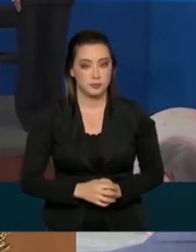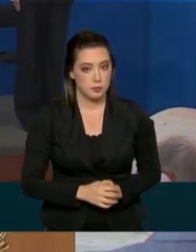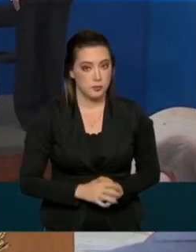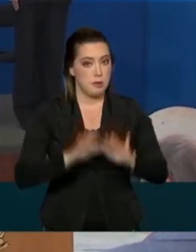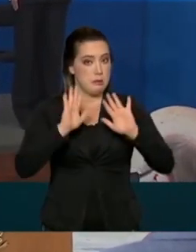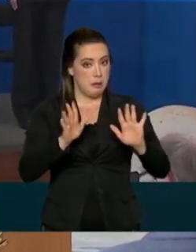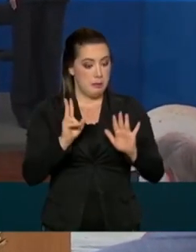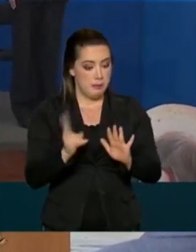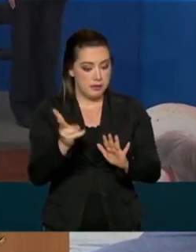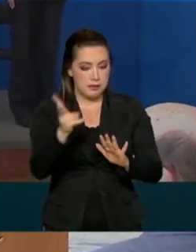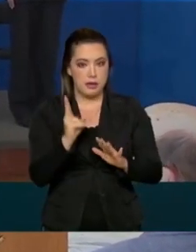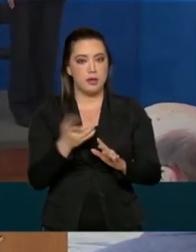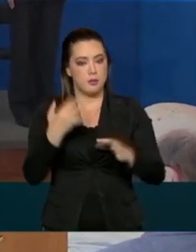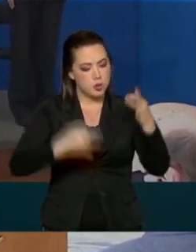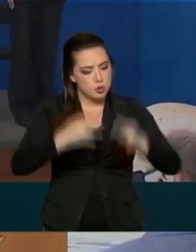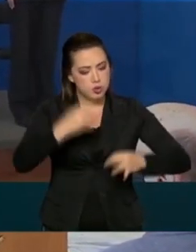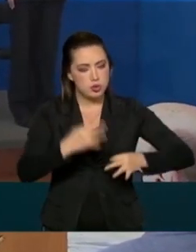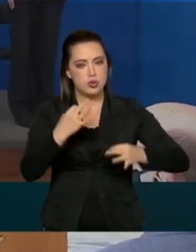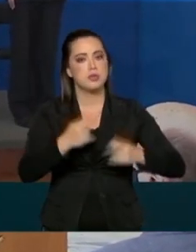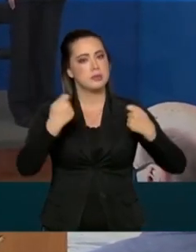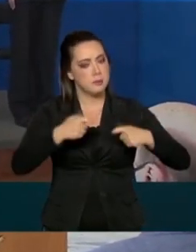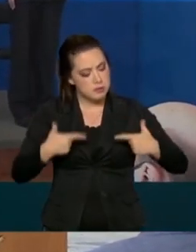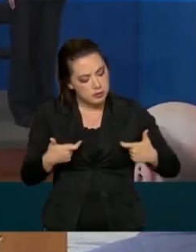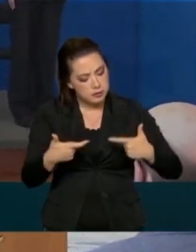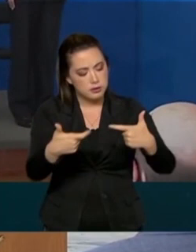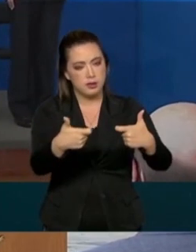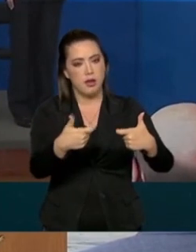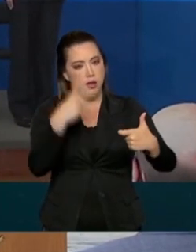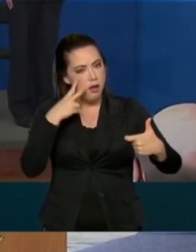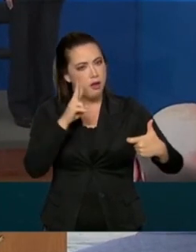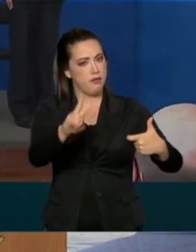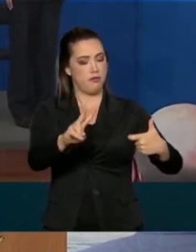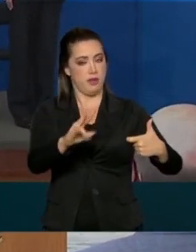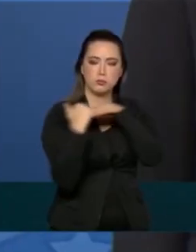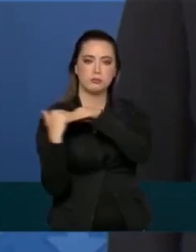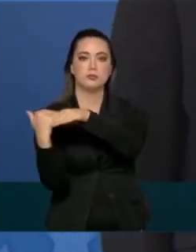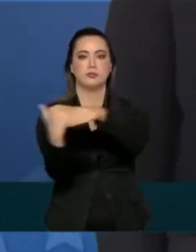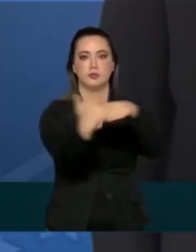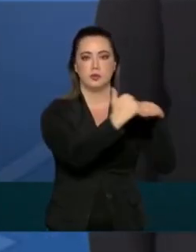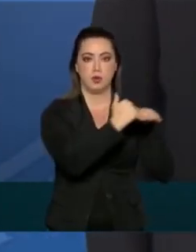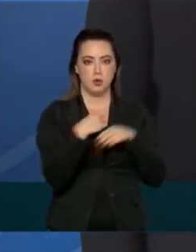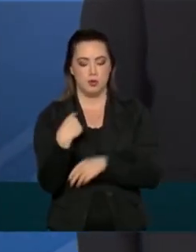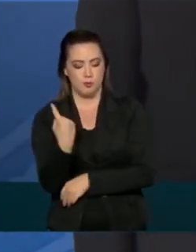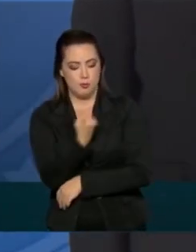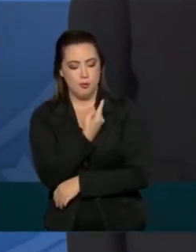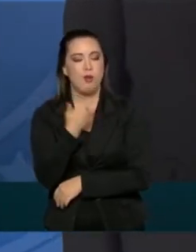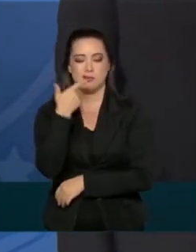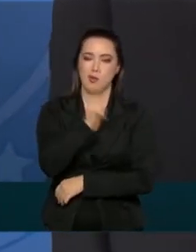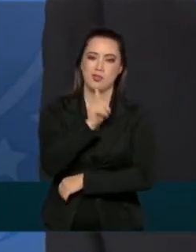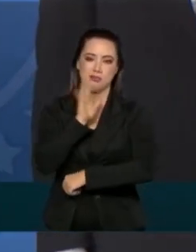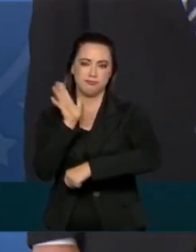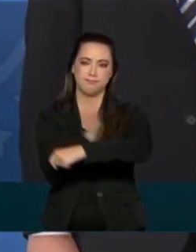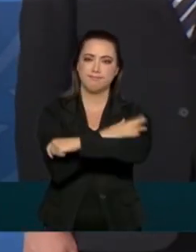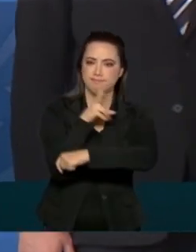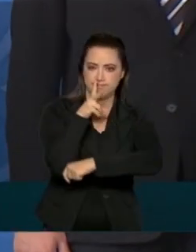O presidente Jair Bolsonaro sancionou nesta quarta-feira em cerimônia no Palácio do Planalto a medida provisória conhecida como MP das